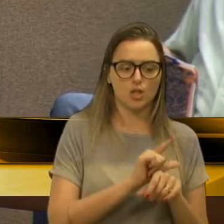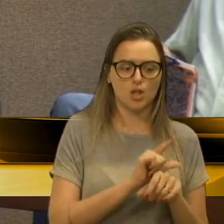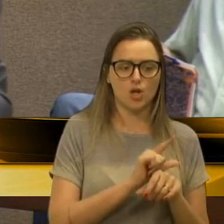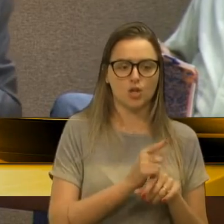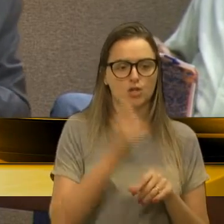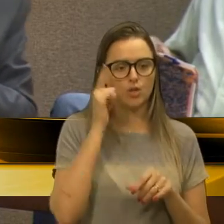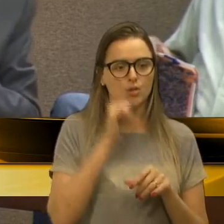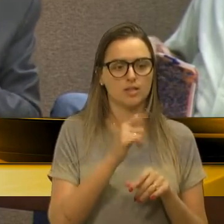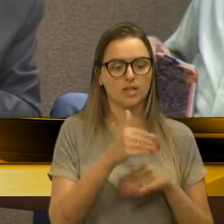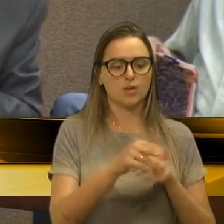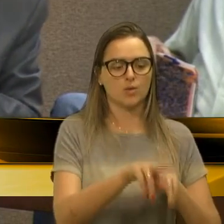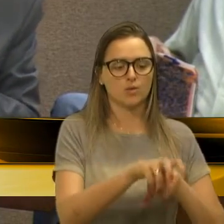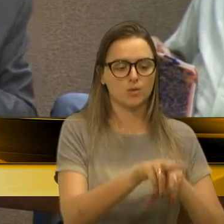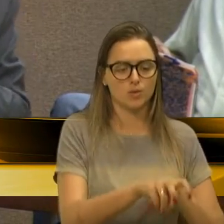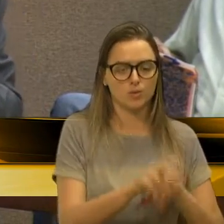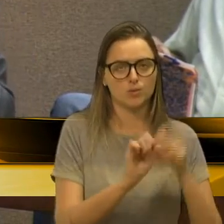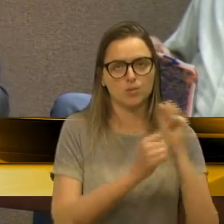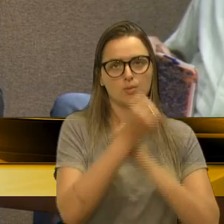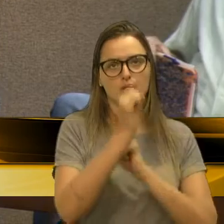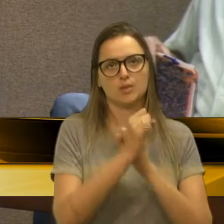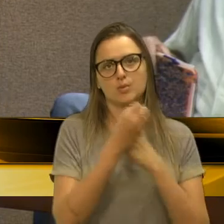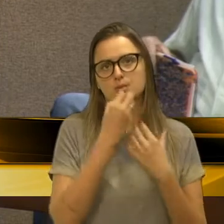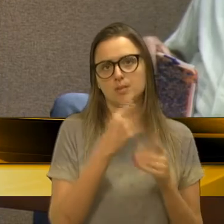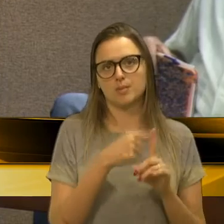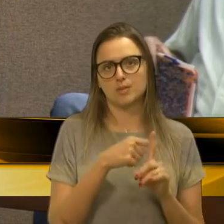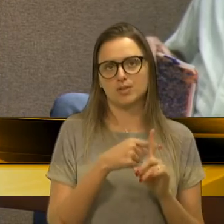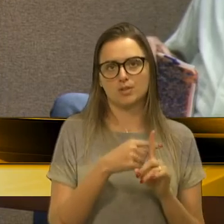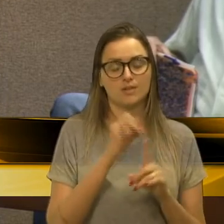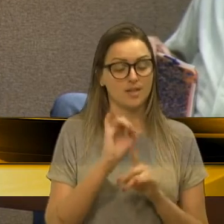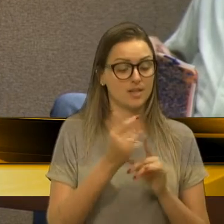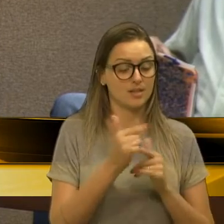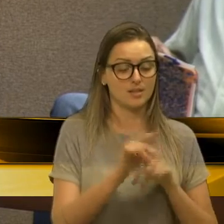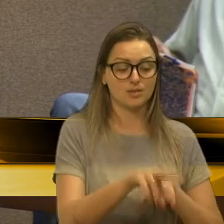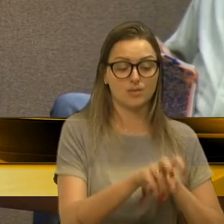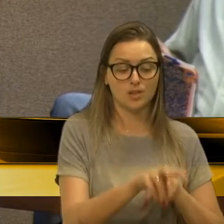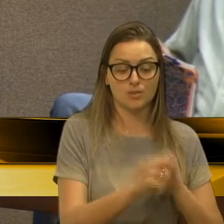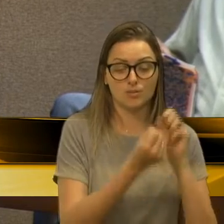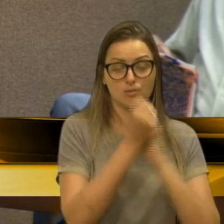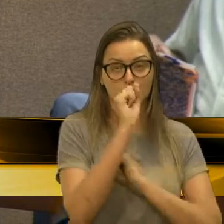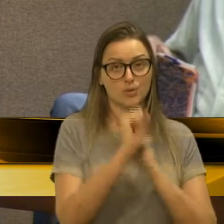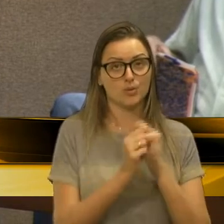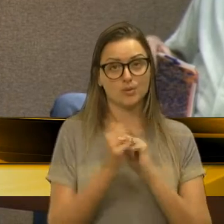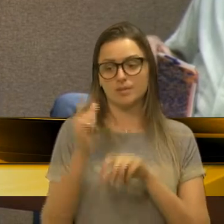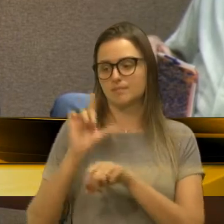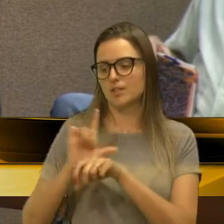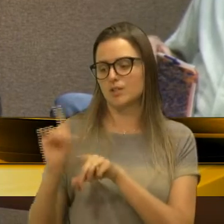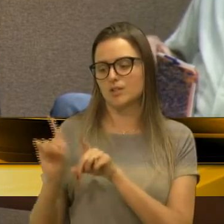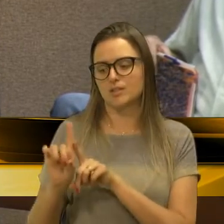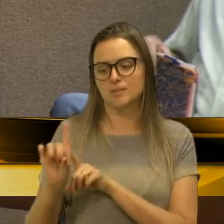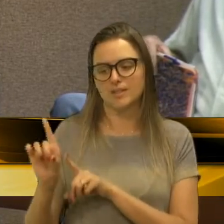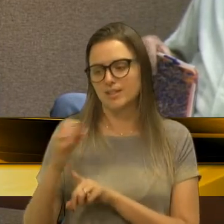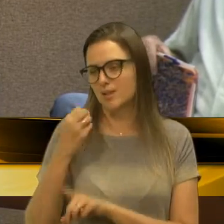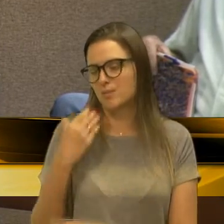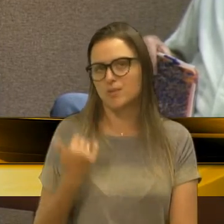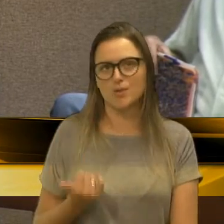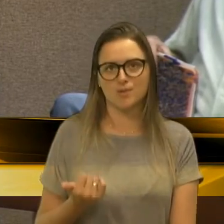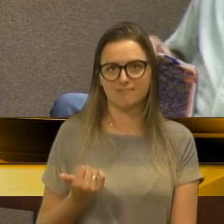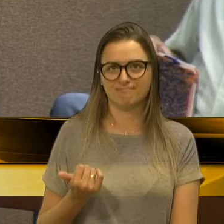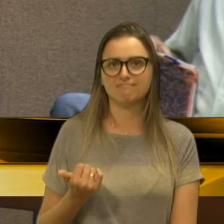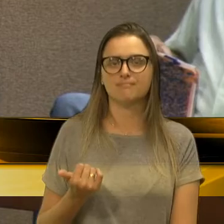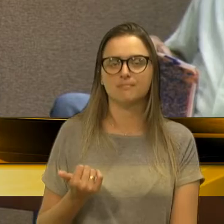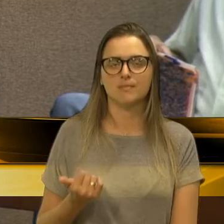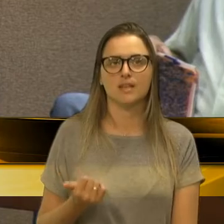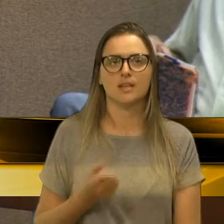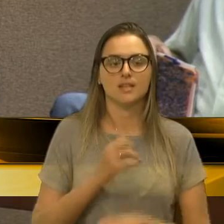a agricultura e a indústria vai bem. Se nós não tivermos emprego na atividade primária, que é na indústria, na agricultura,